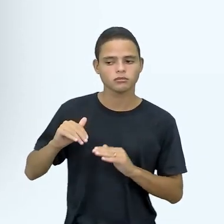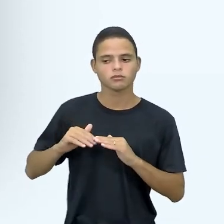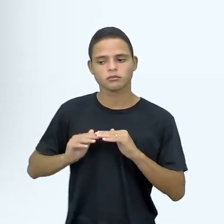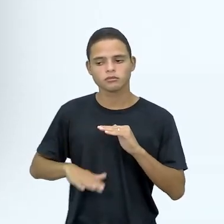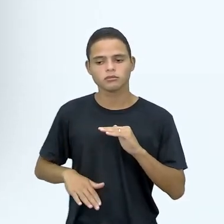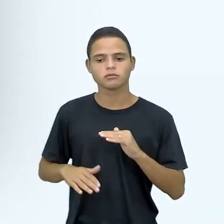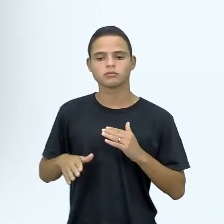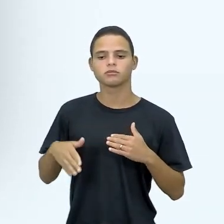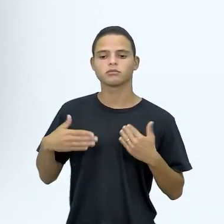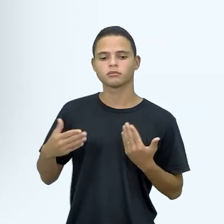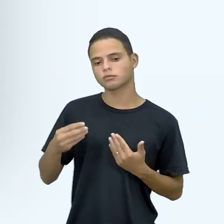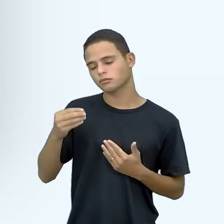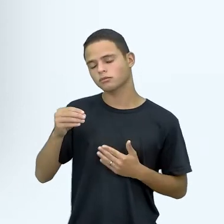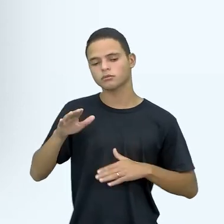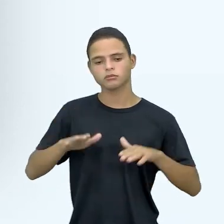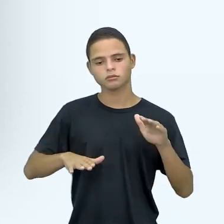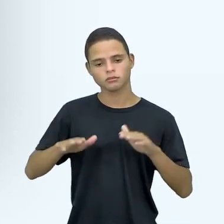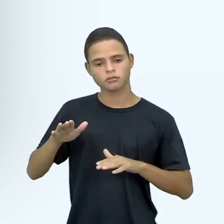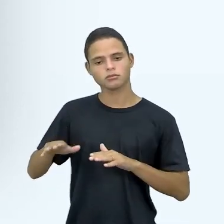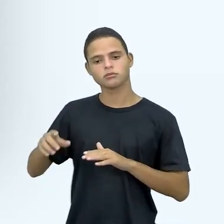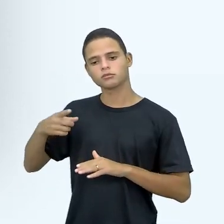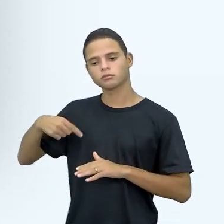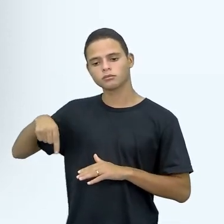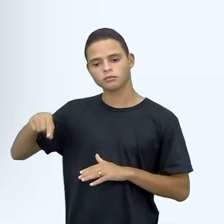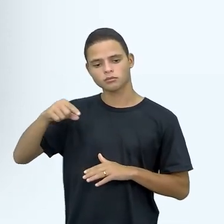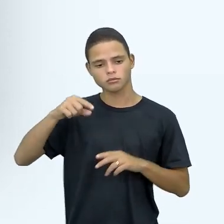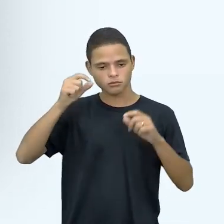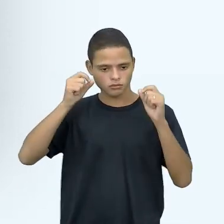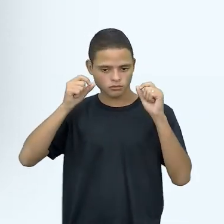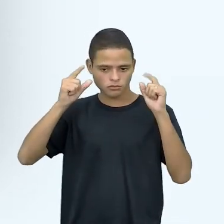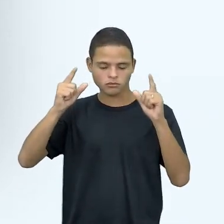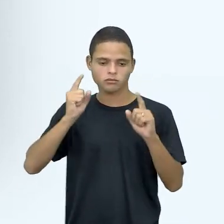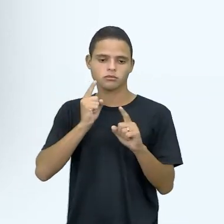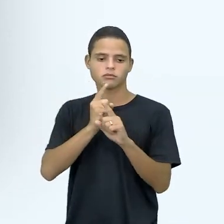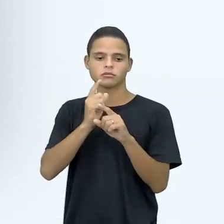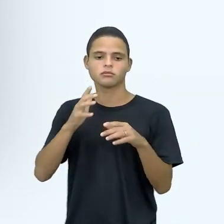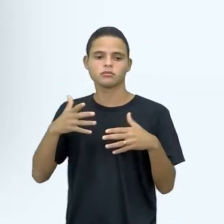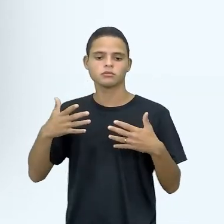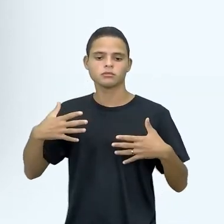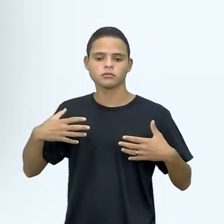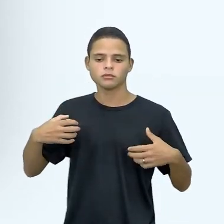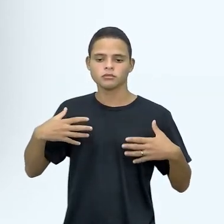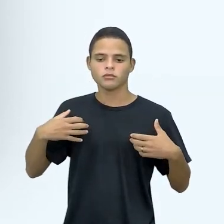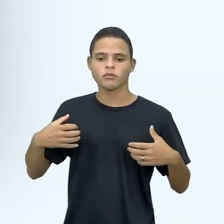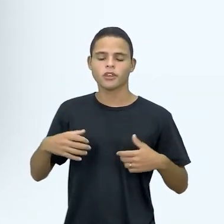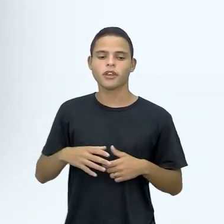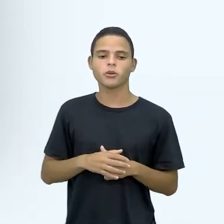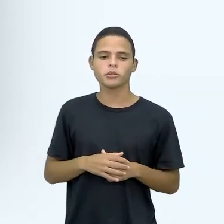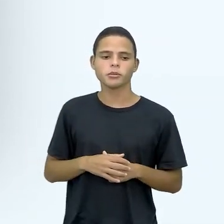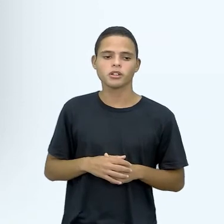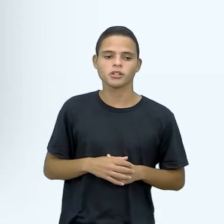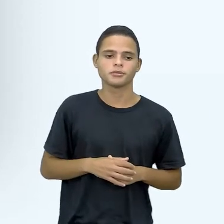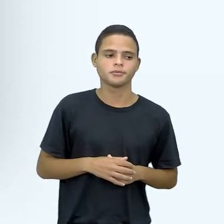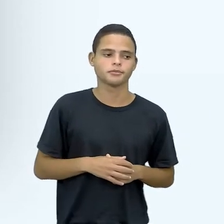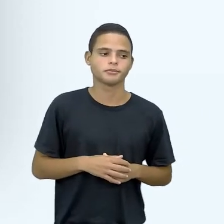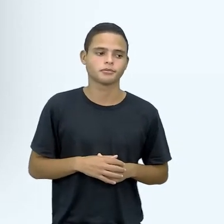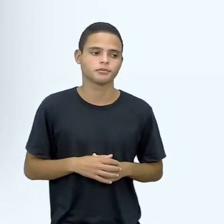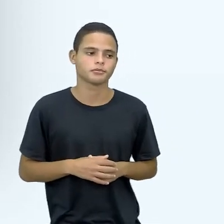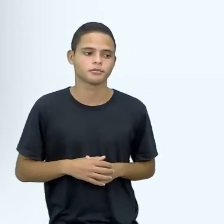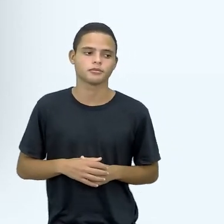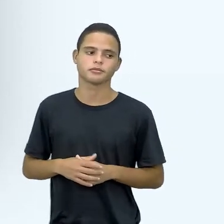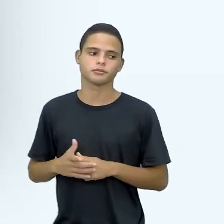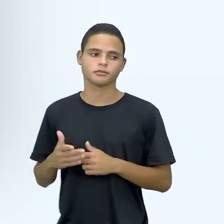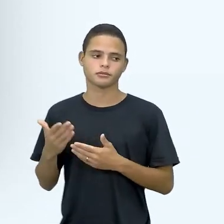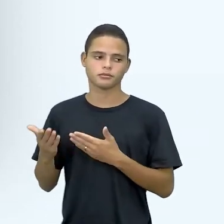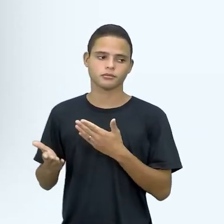né, vai dependendo disso, para identificar, né, o tipo de anemia que tem, e também, né, dar um tratamento para